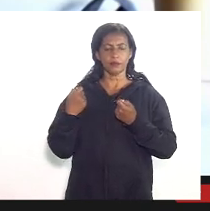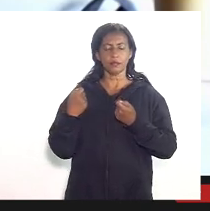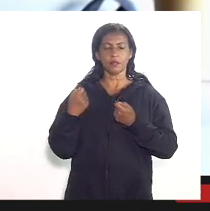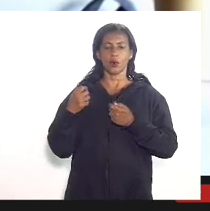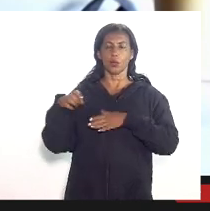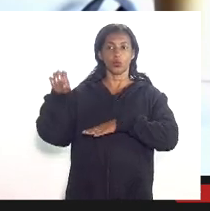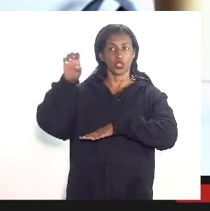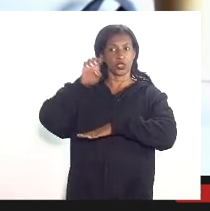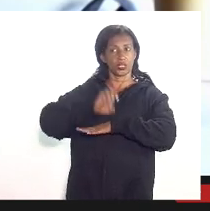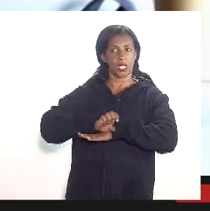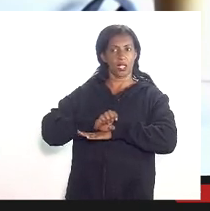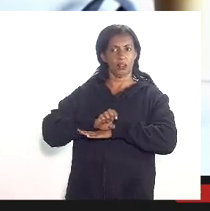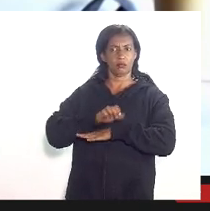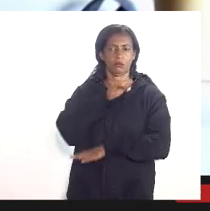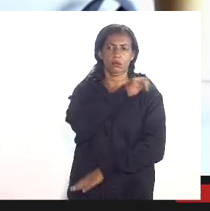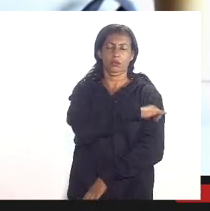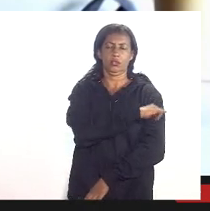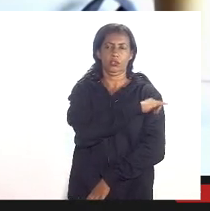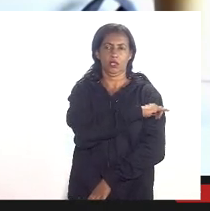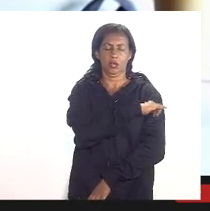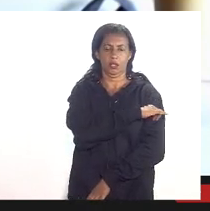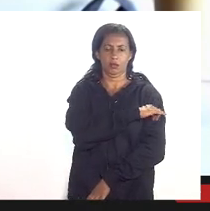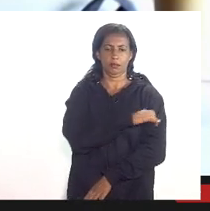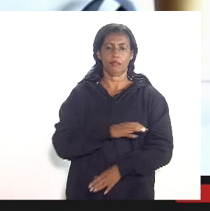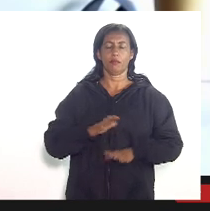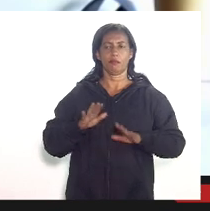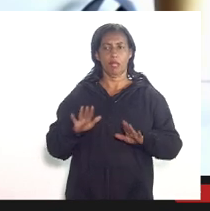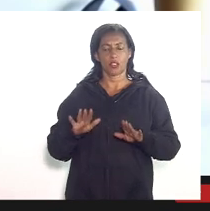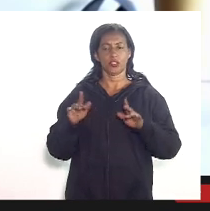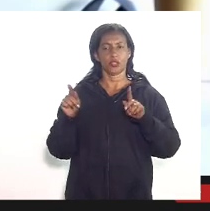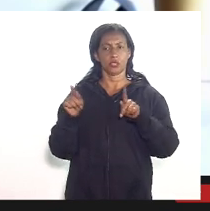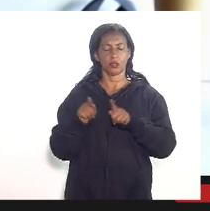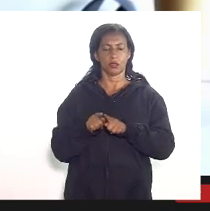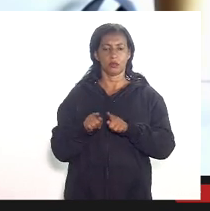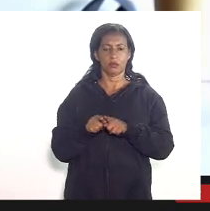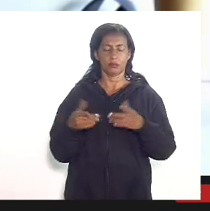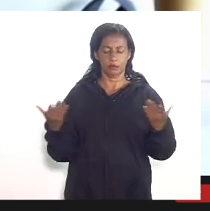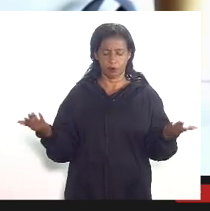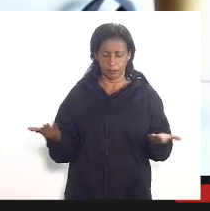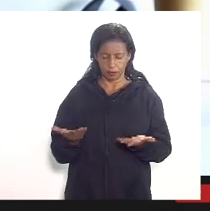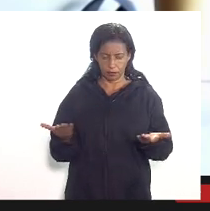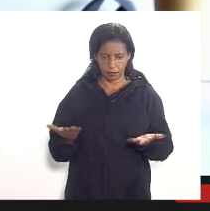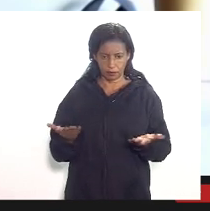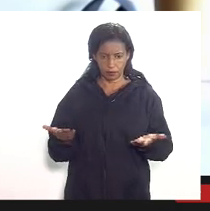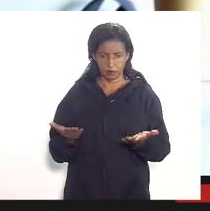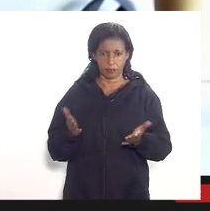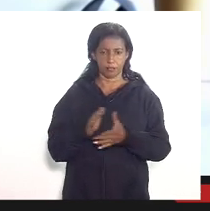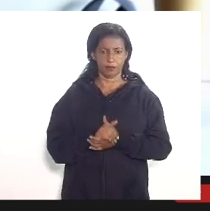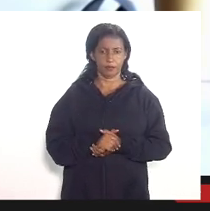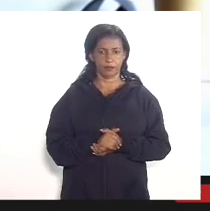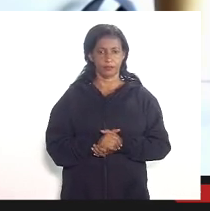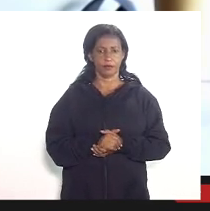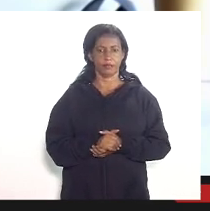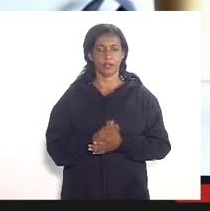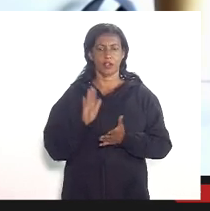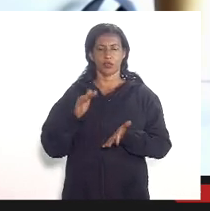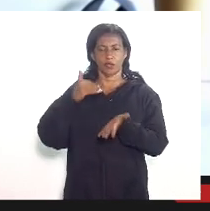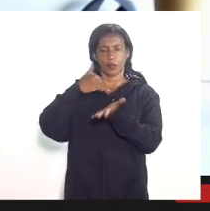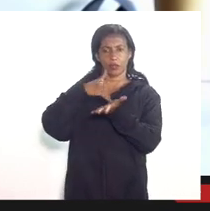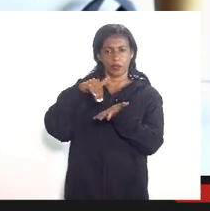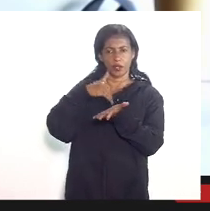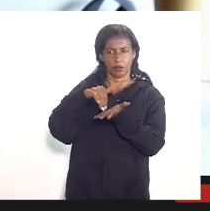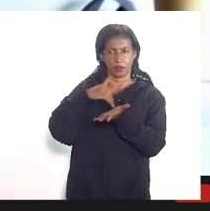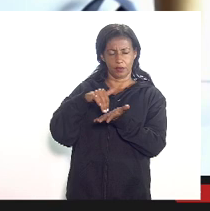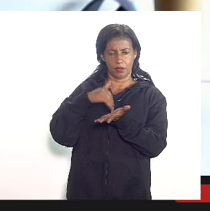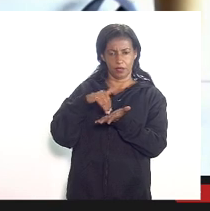o estado do Rio de Janeiro além do mais eu hoje já passei com o secretário Guilherme e